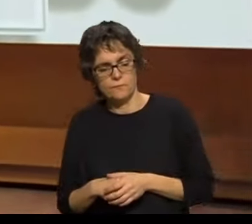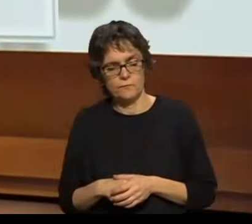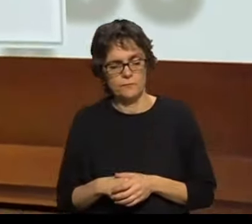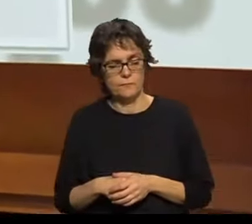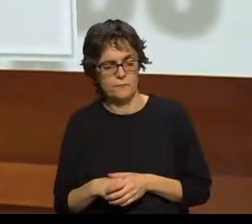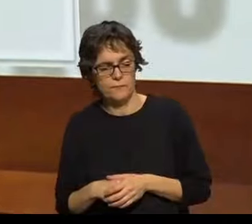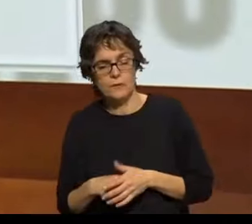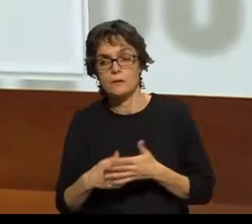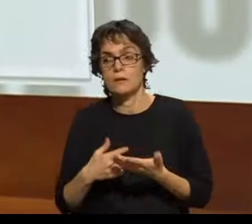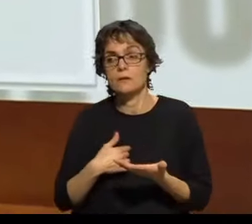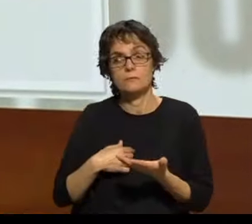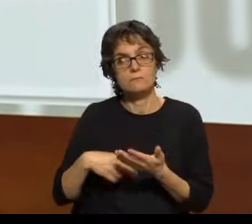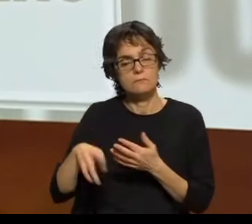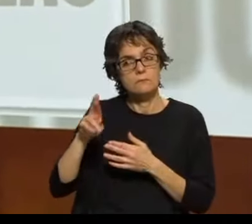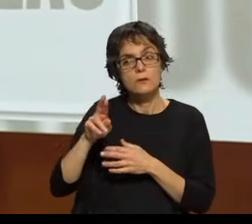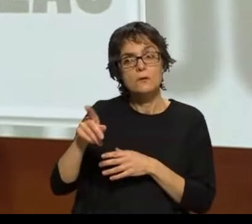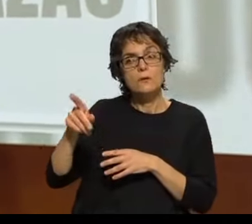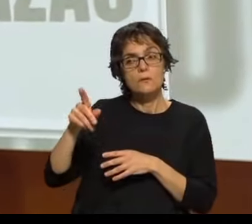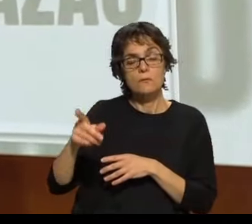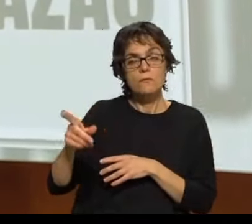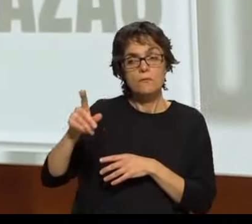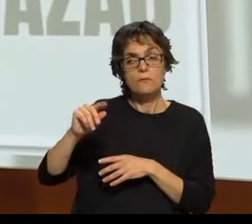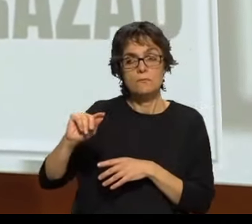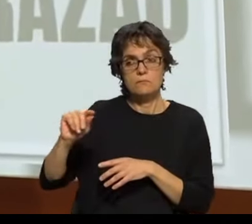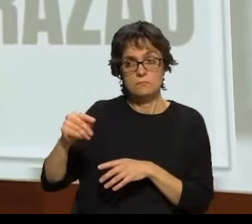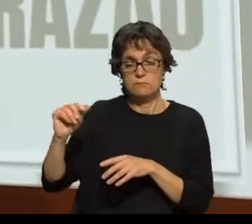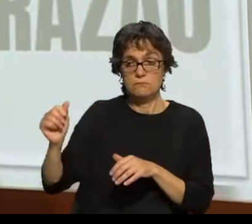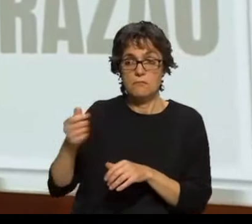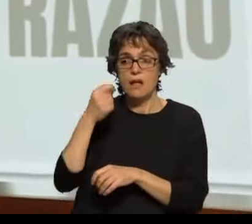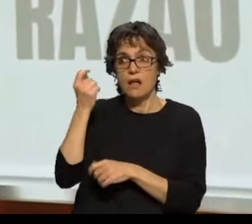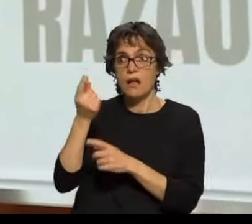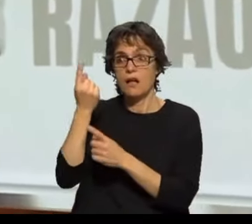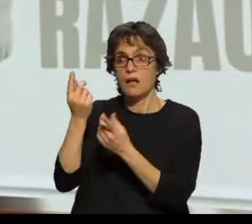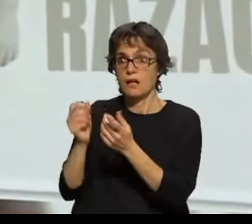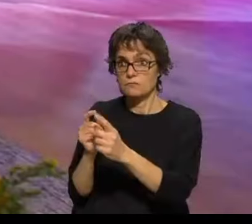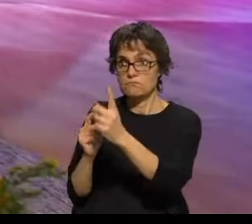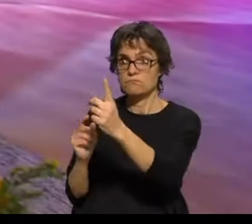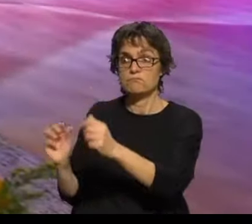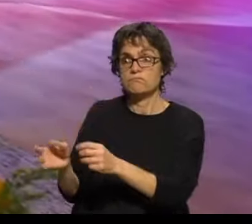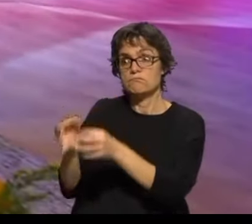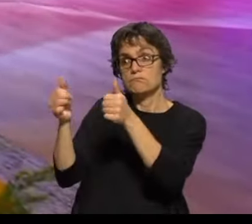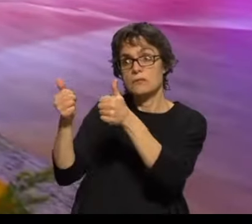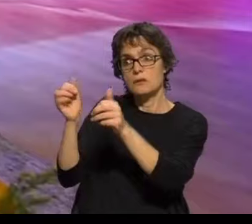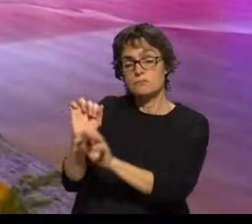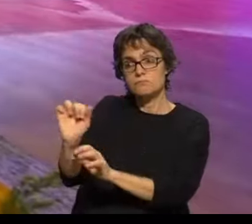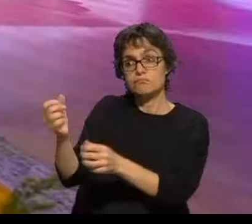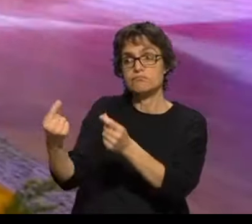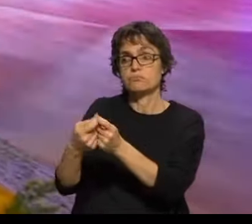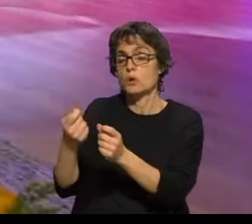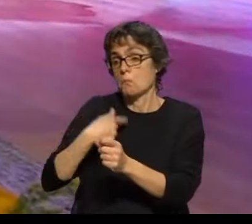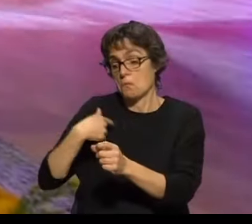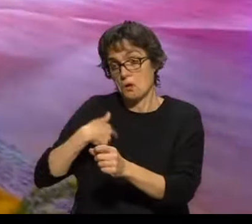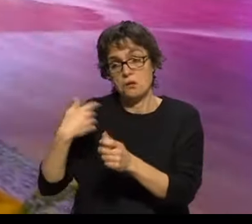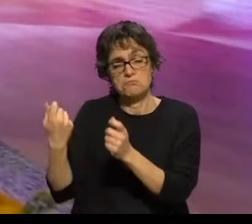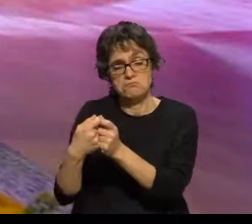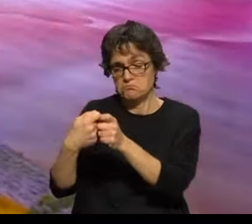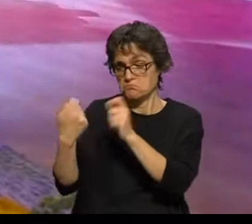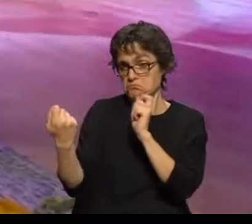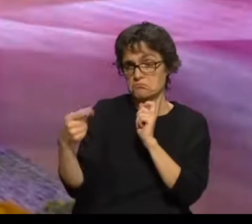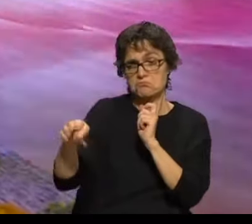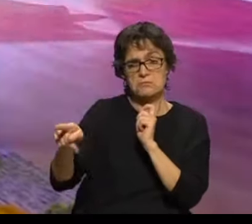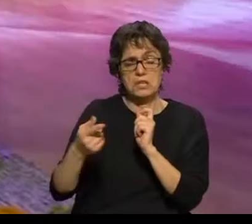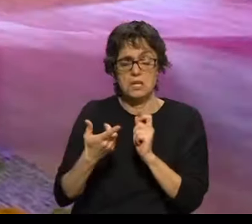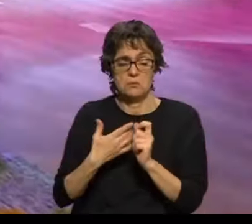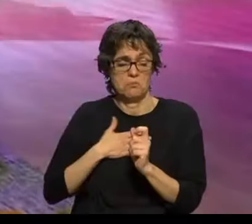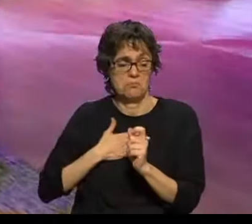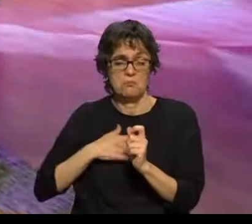Espero que encontres o melhor para ti Já que eu não soube ser A metade que